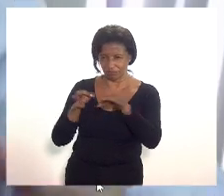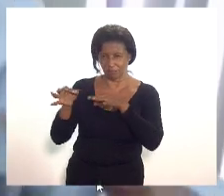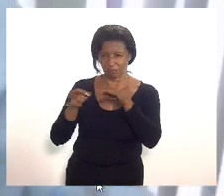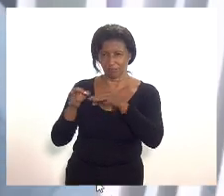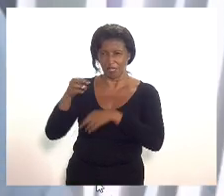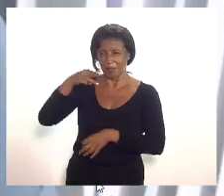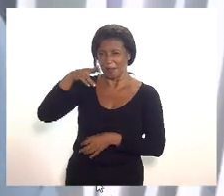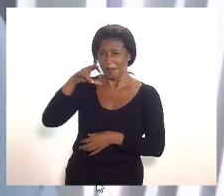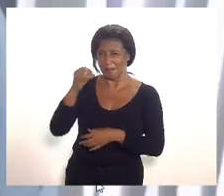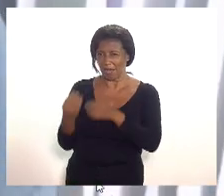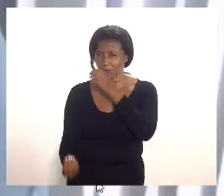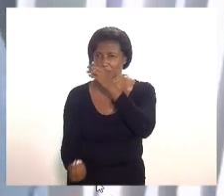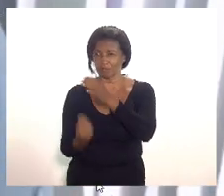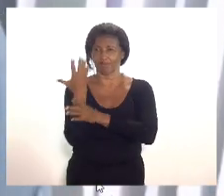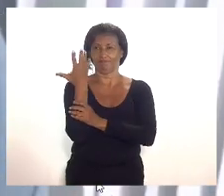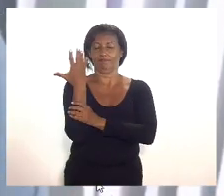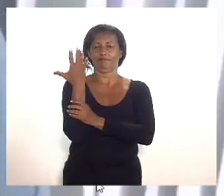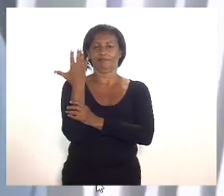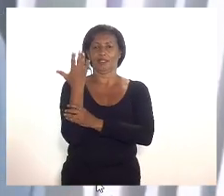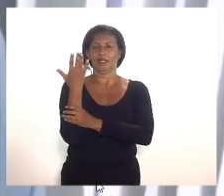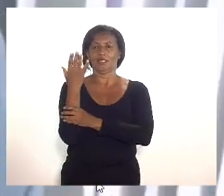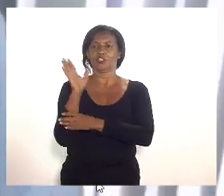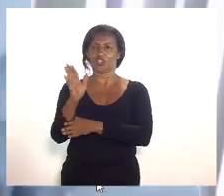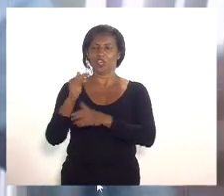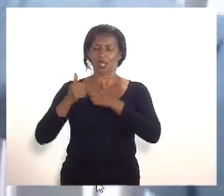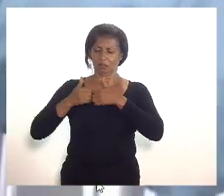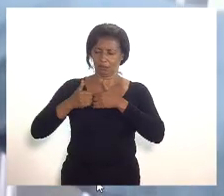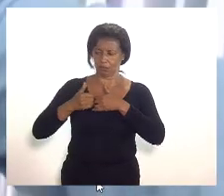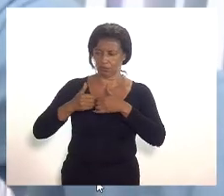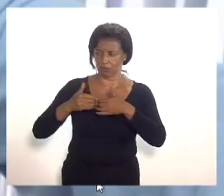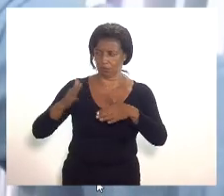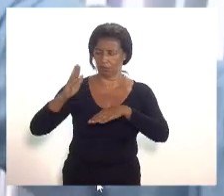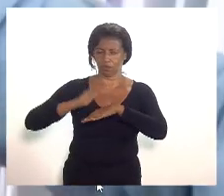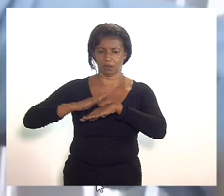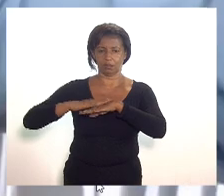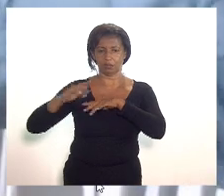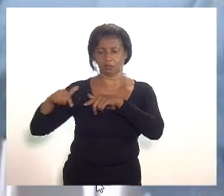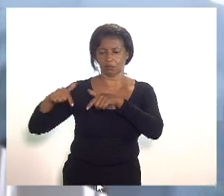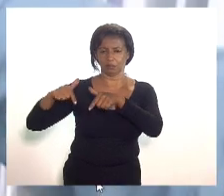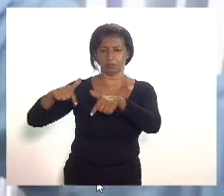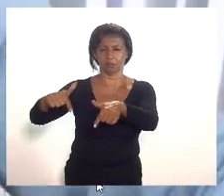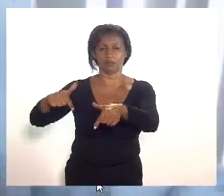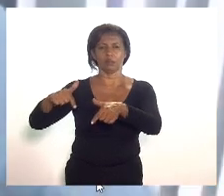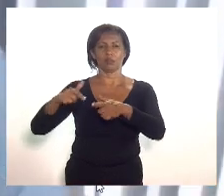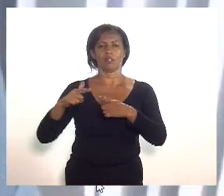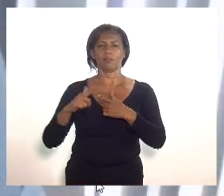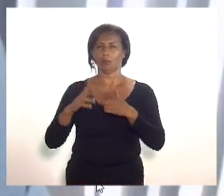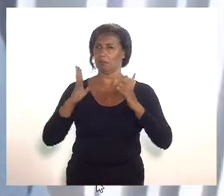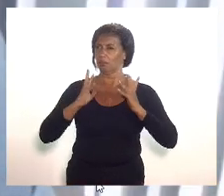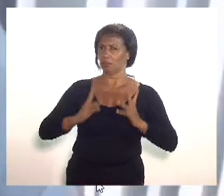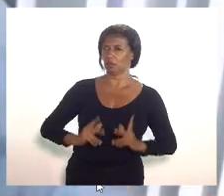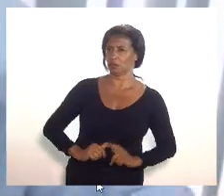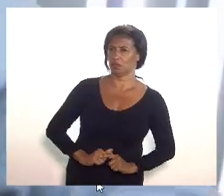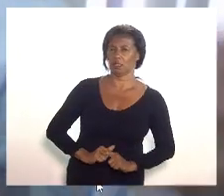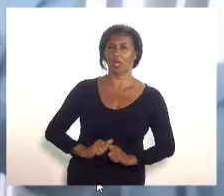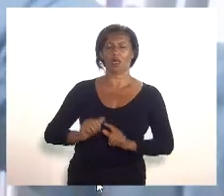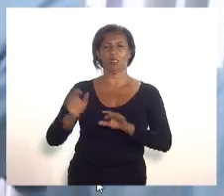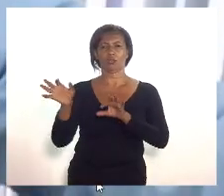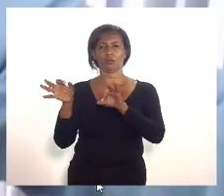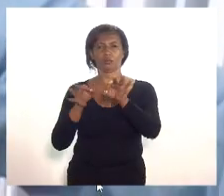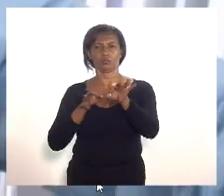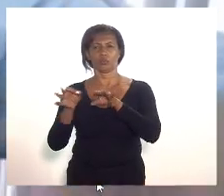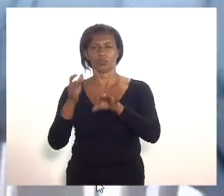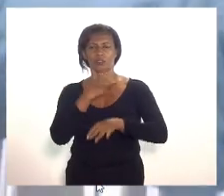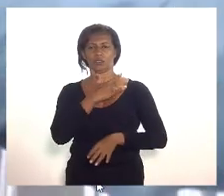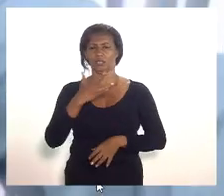tragédia se abateu sobre nós as medidas começaram a acontecer tanto no plano sanitário quanto no plano da atenção